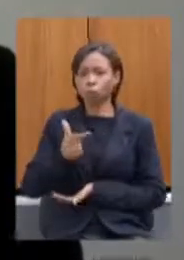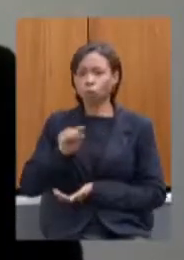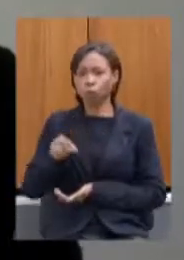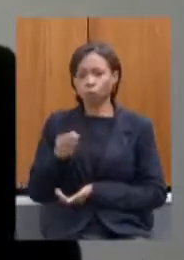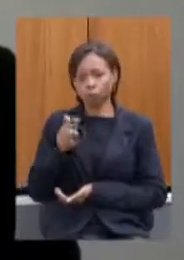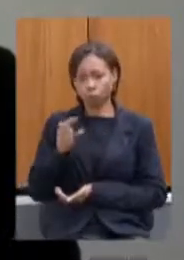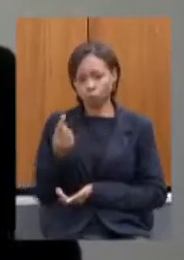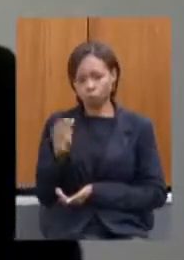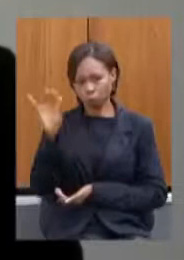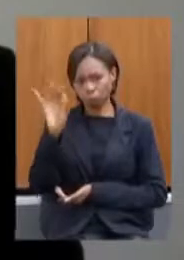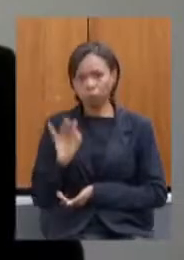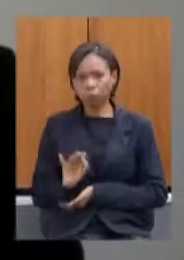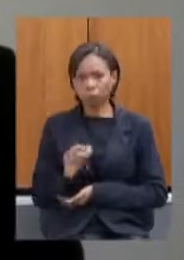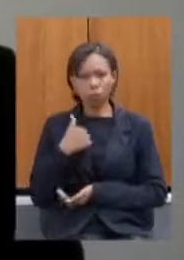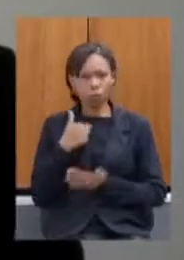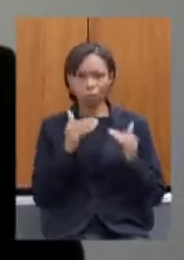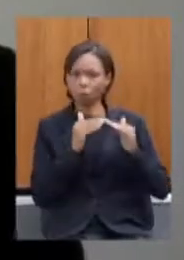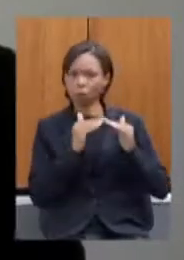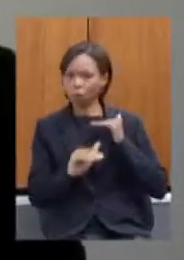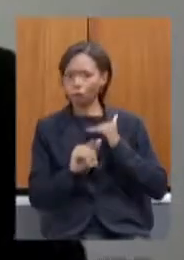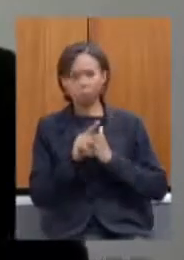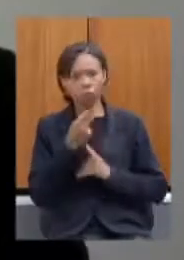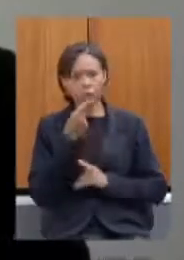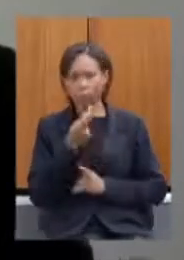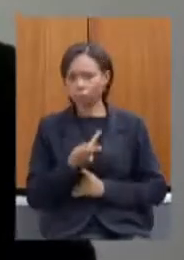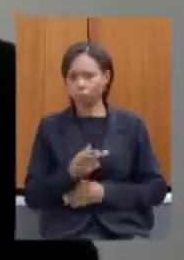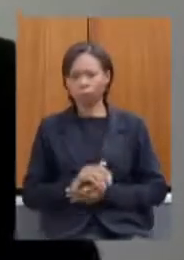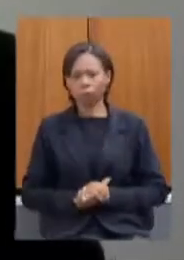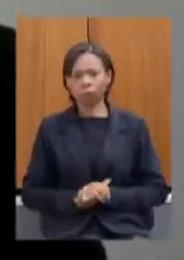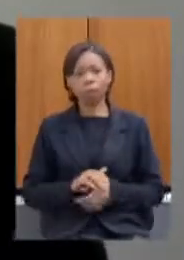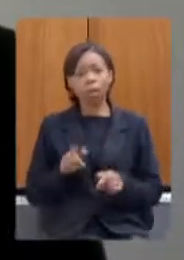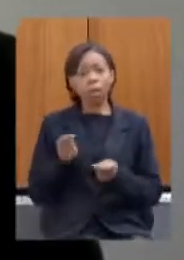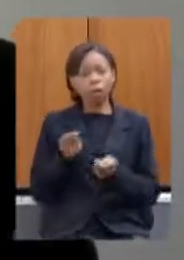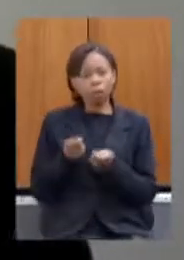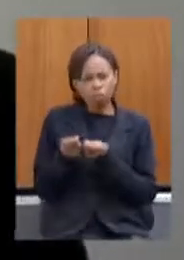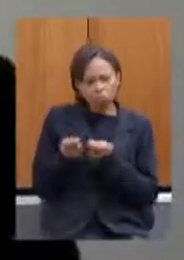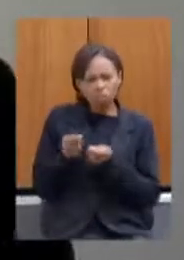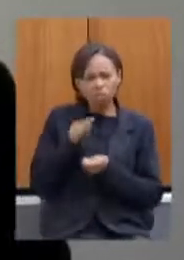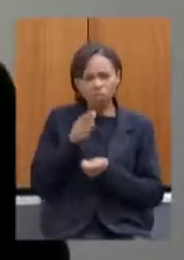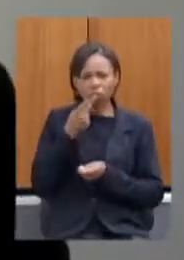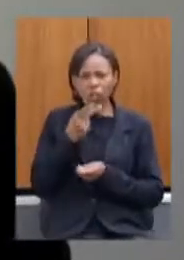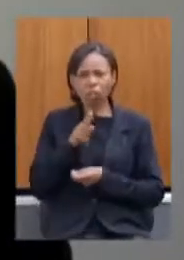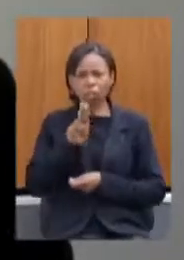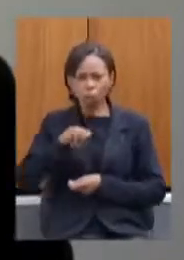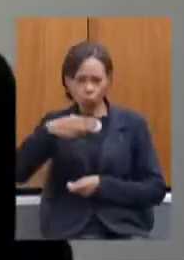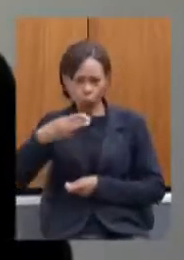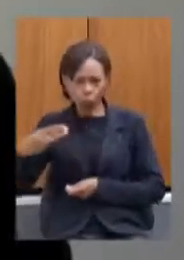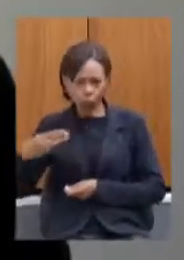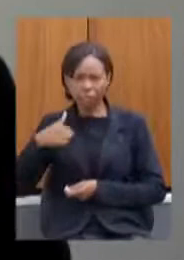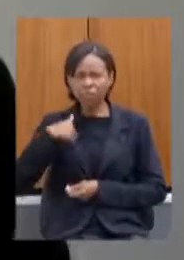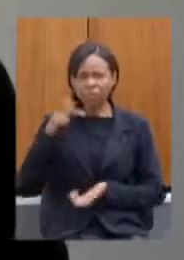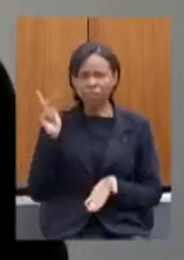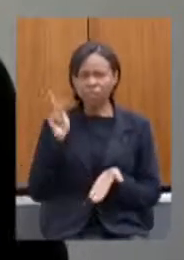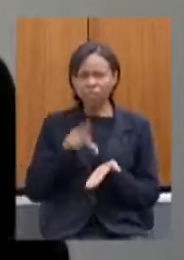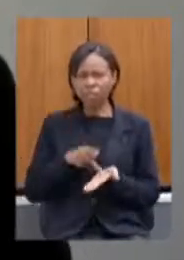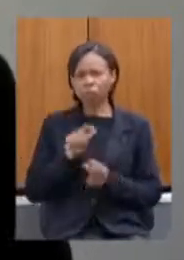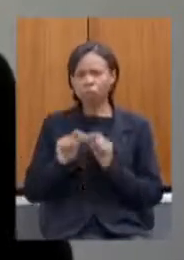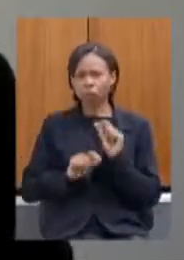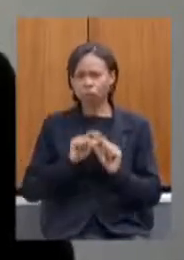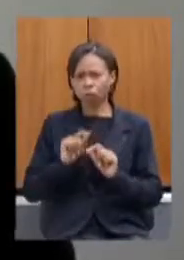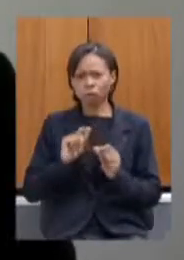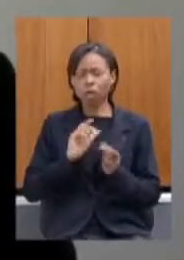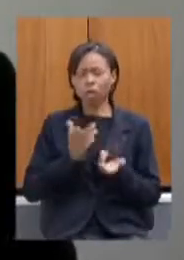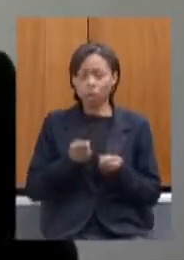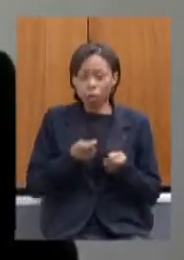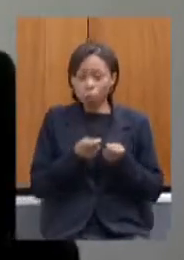% então discordo da colocação da senhora o contingenciamento que a senhora colocou da UENG na realidade o contingenciamento foi para todas as